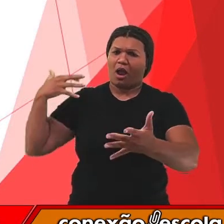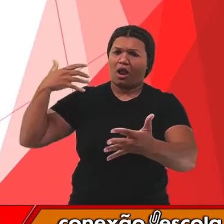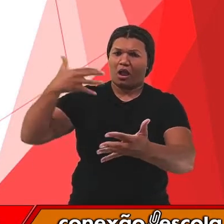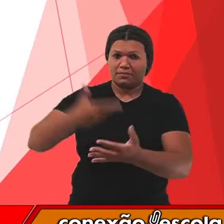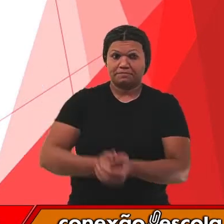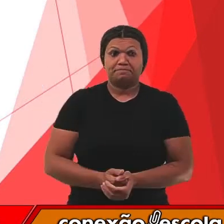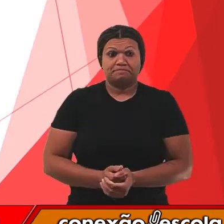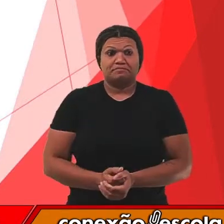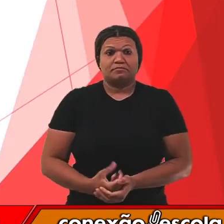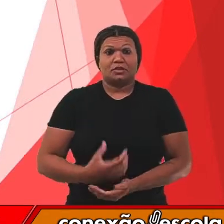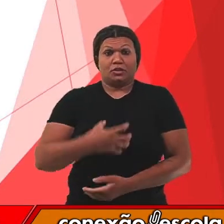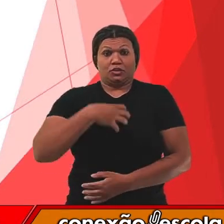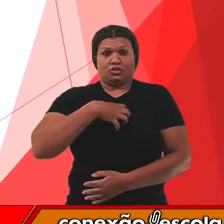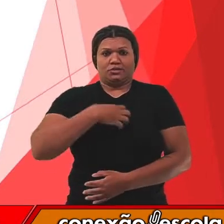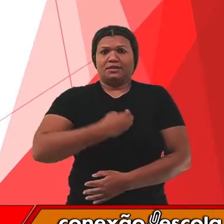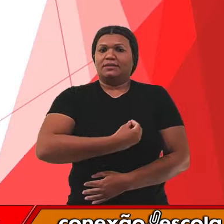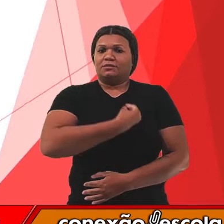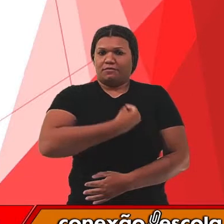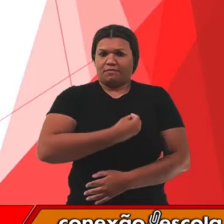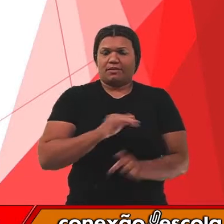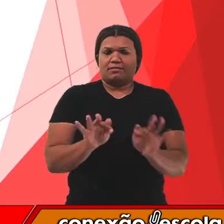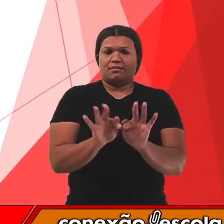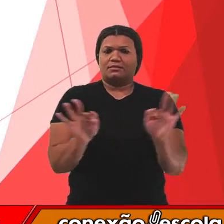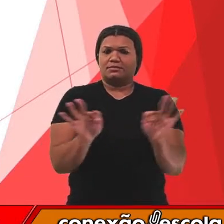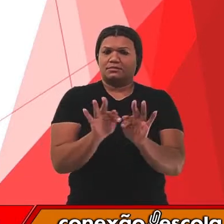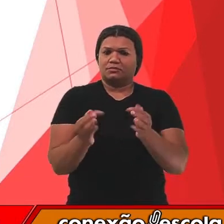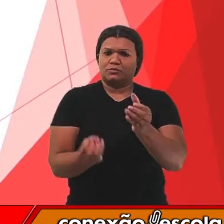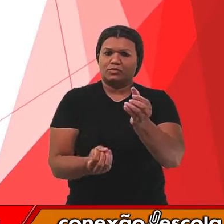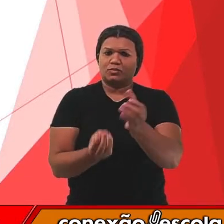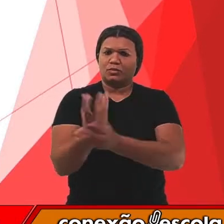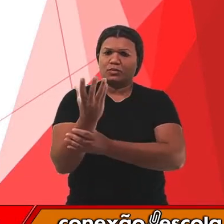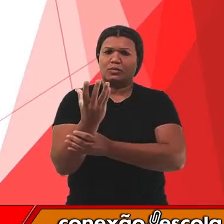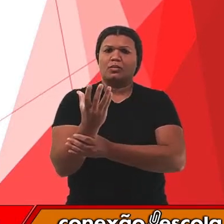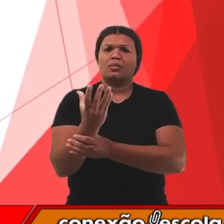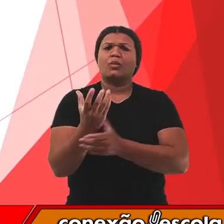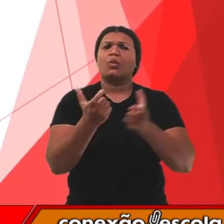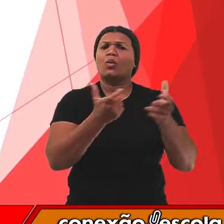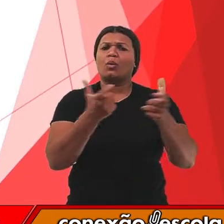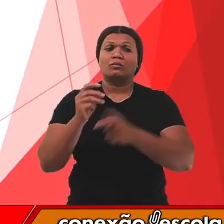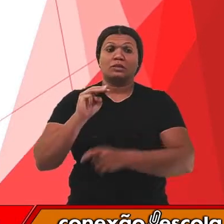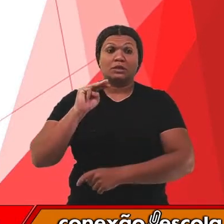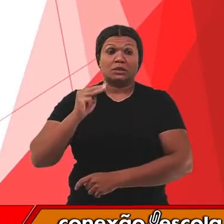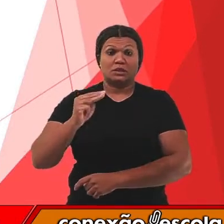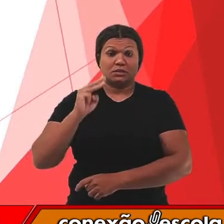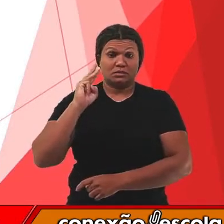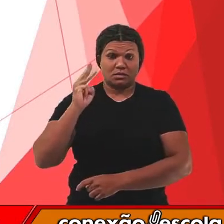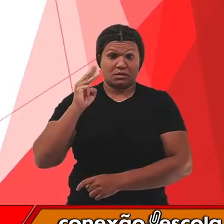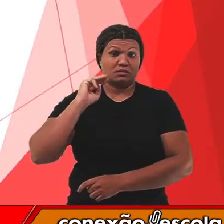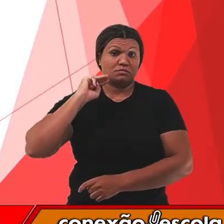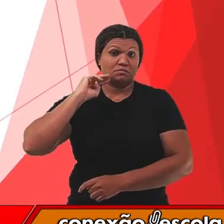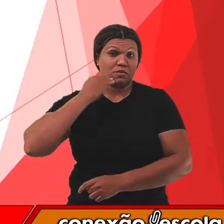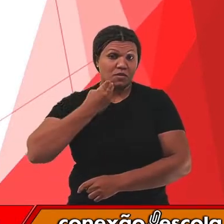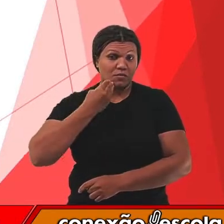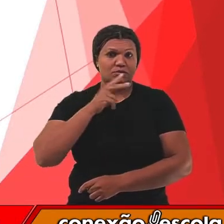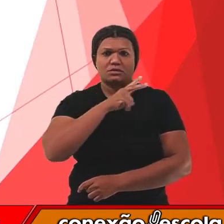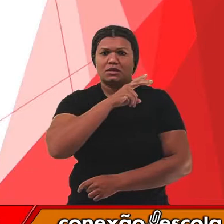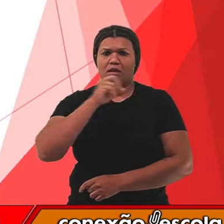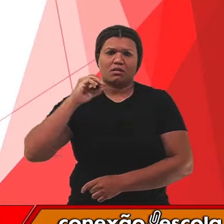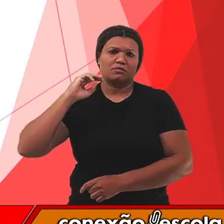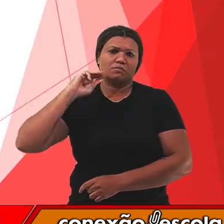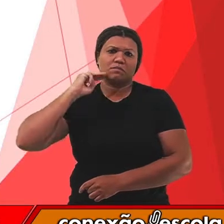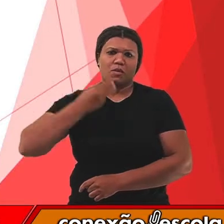As formas de vida mais simples surgiram há pelo menos 3 bilhões e 500 milhões de anos.